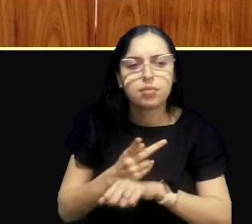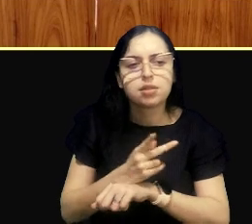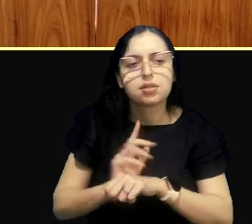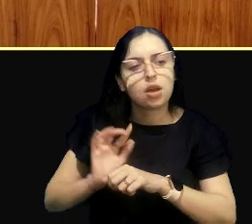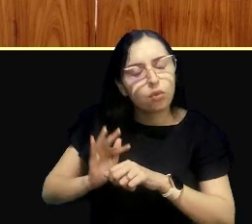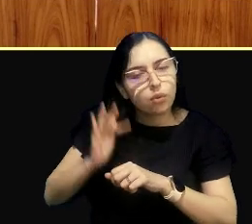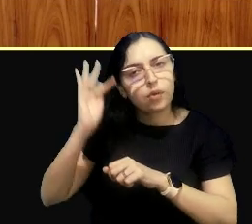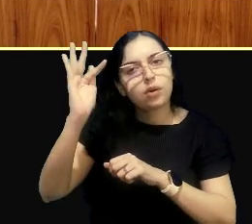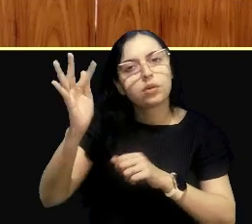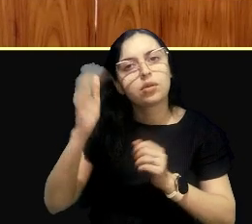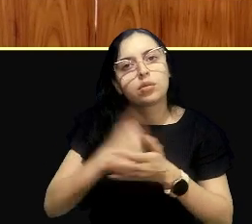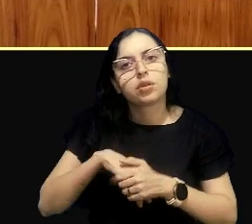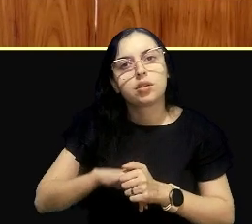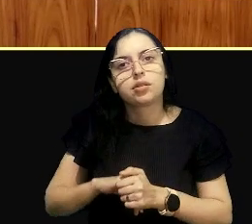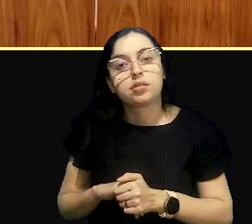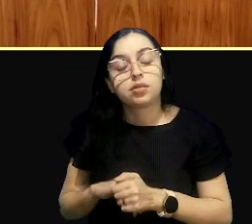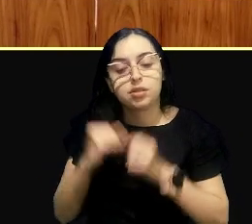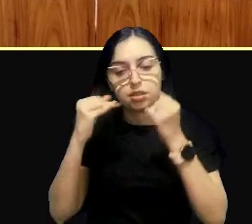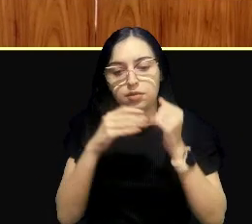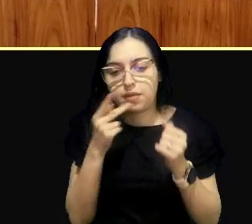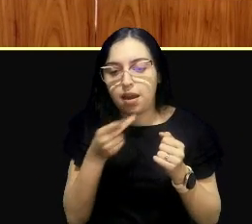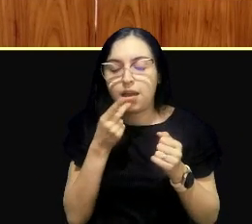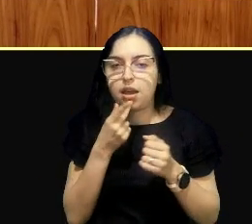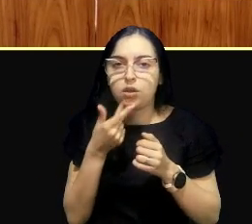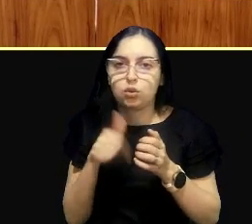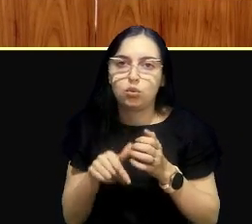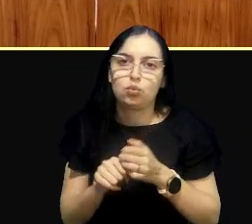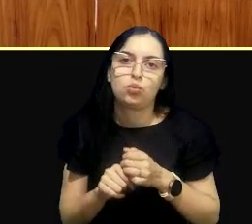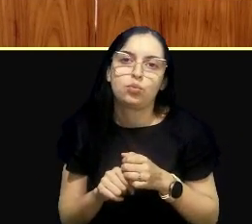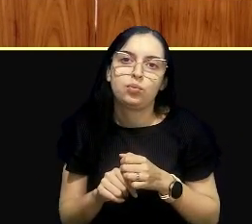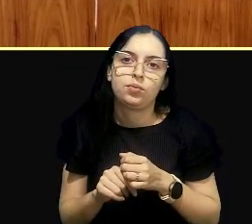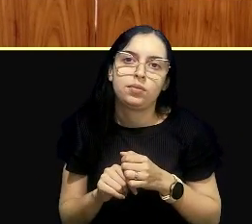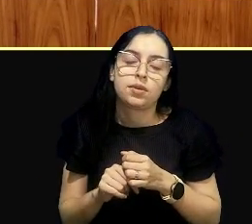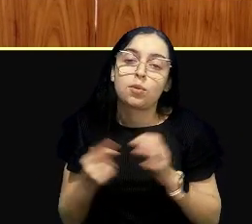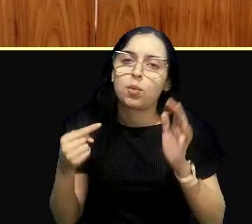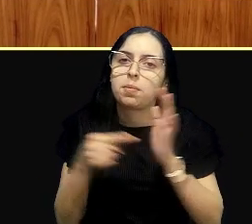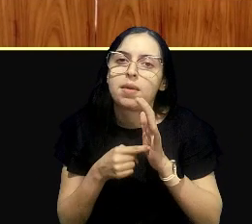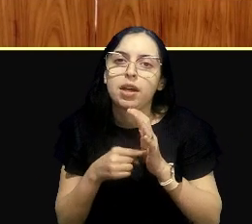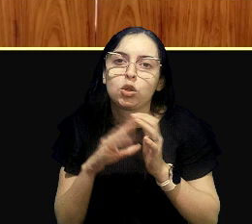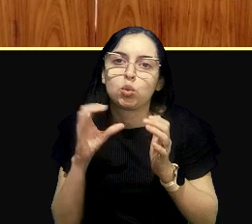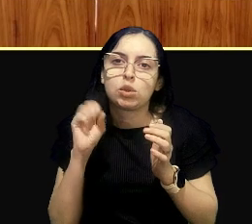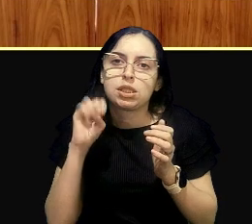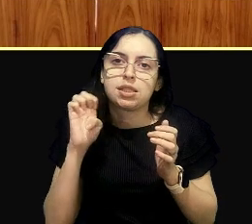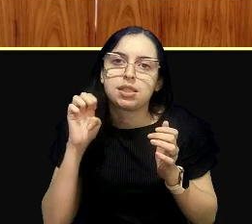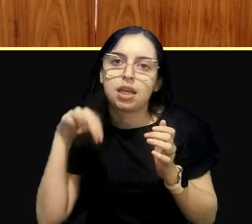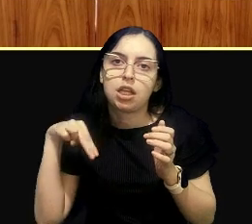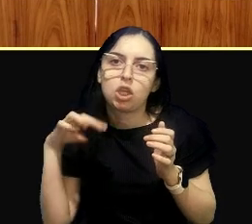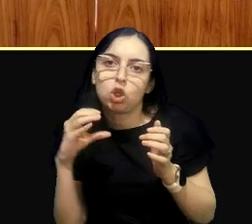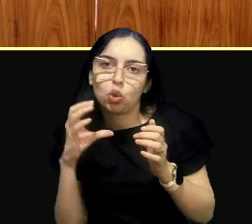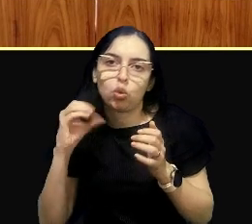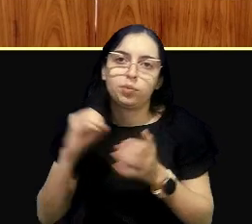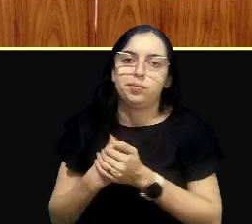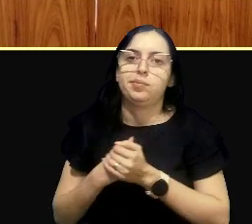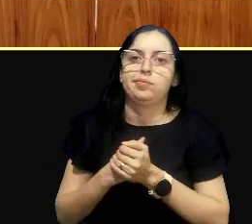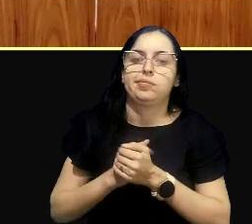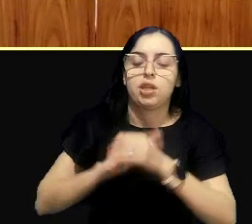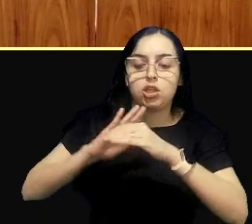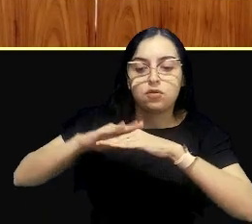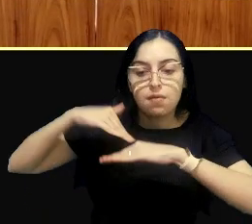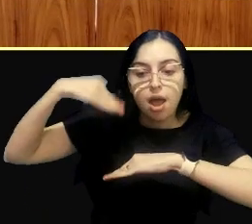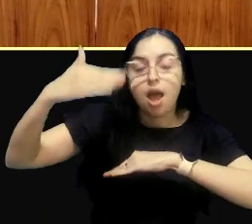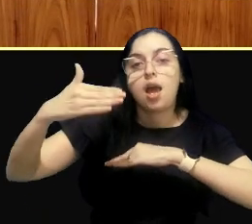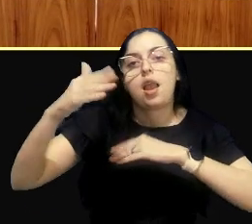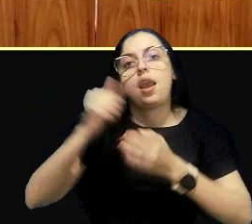nessas questões, que eu citei, né, do impacto cênico, vai além, daquilo que está, no escopo do,